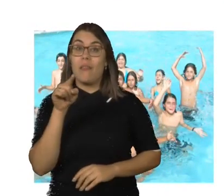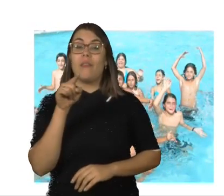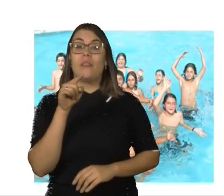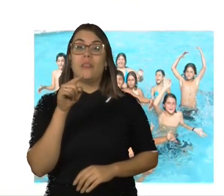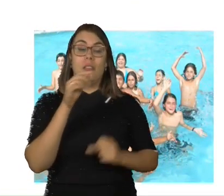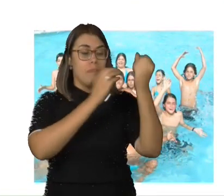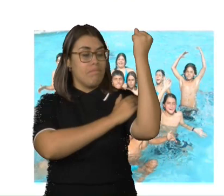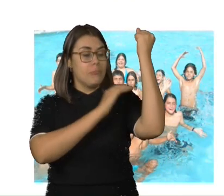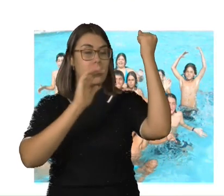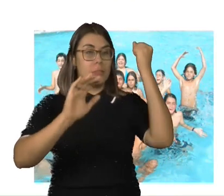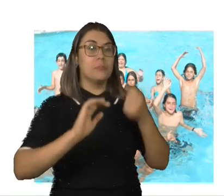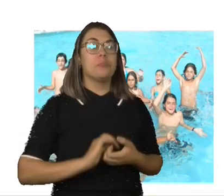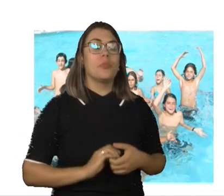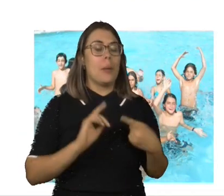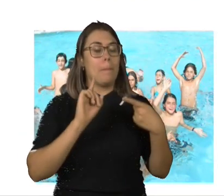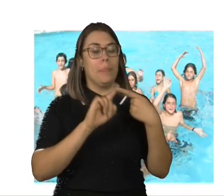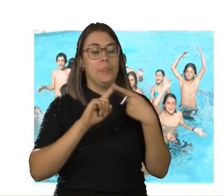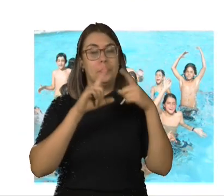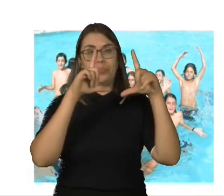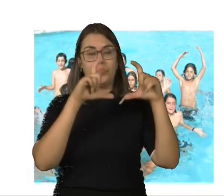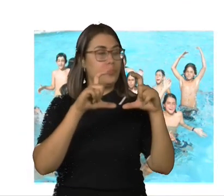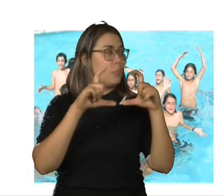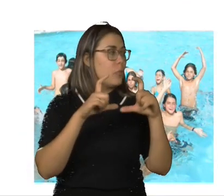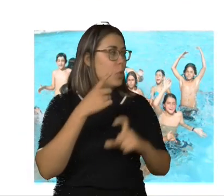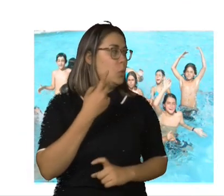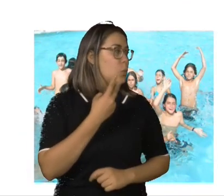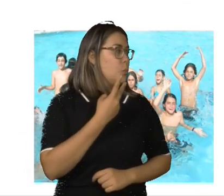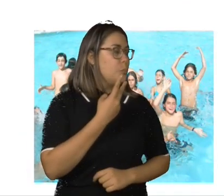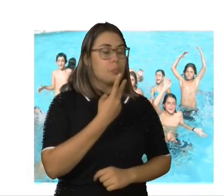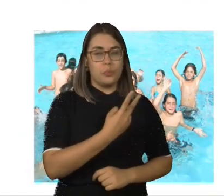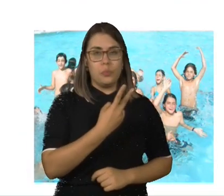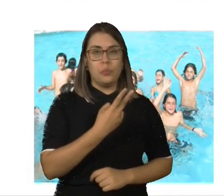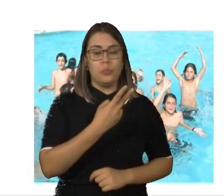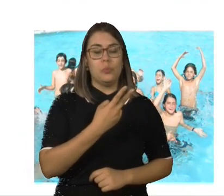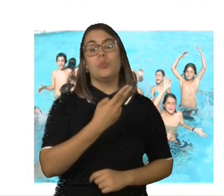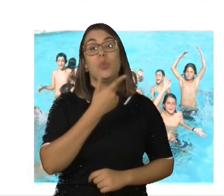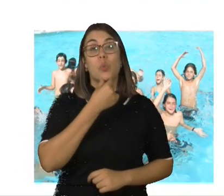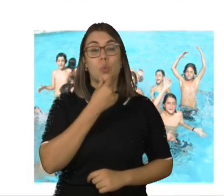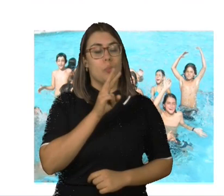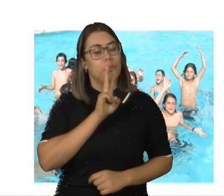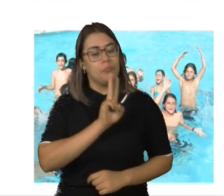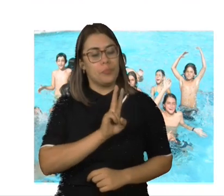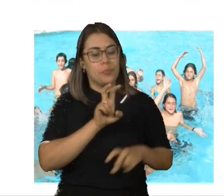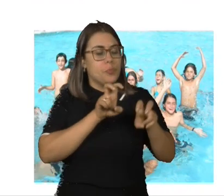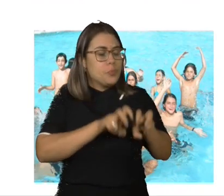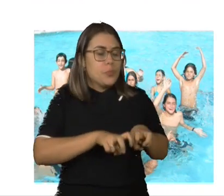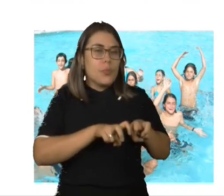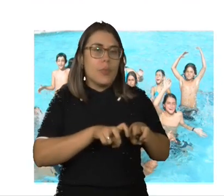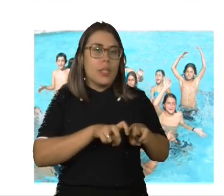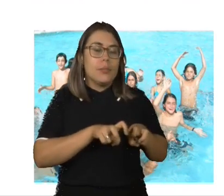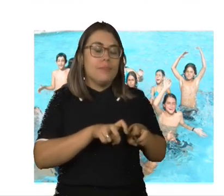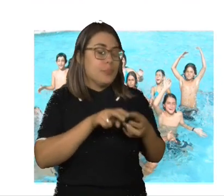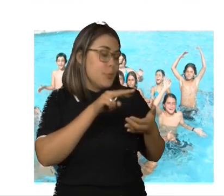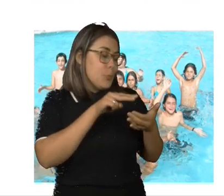empoderamento, ali a gente tem uma primeira foto com dois meninos, numa sala de aula, eles estão sentados numa mesinha pequena, e eles